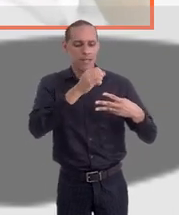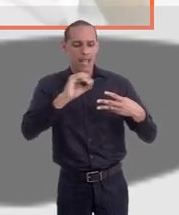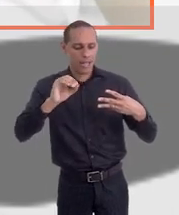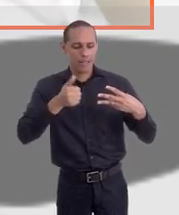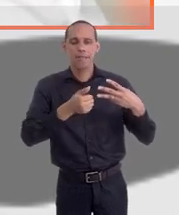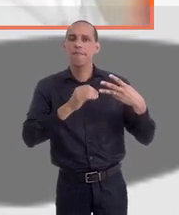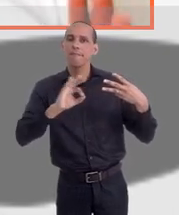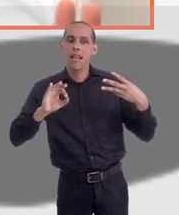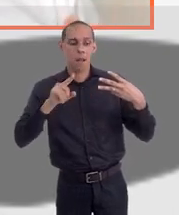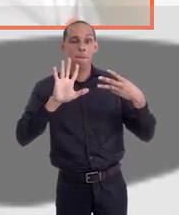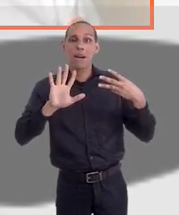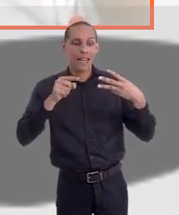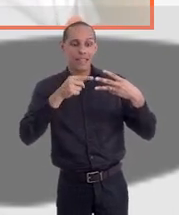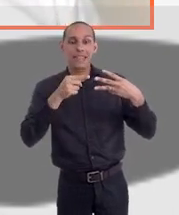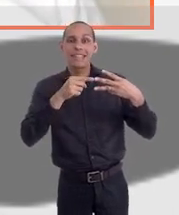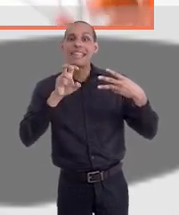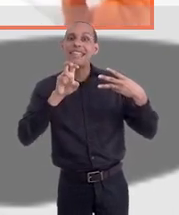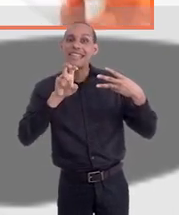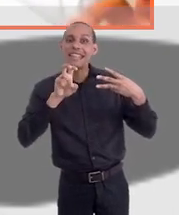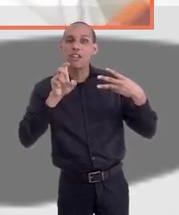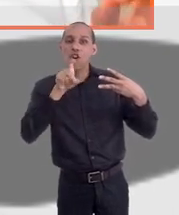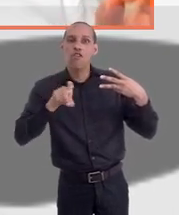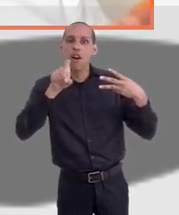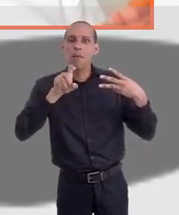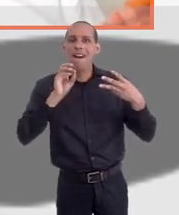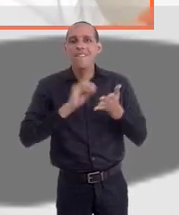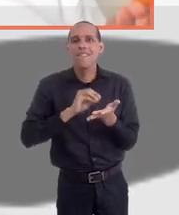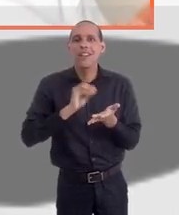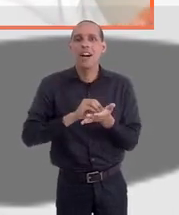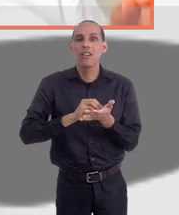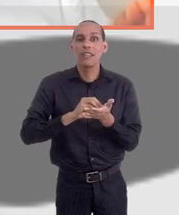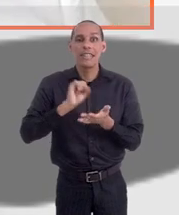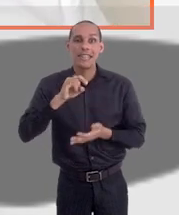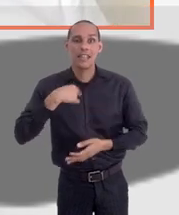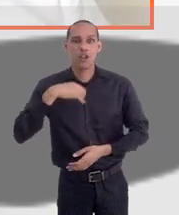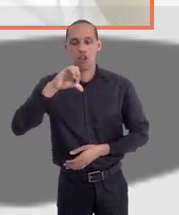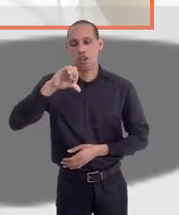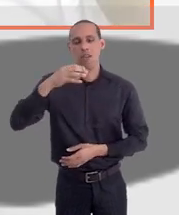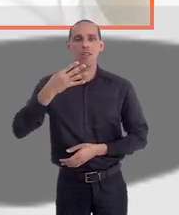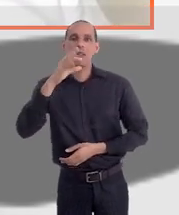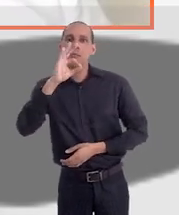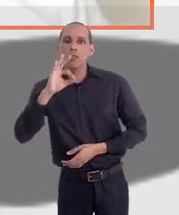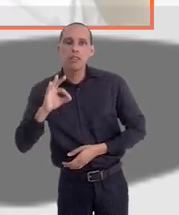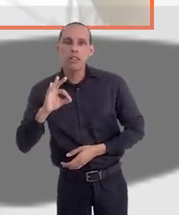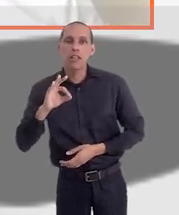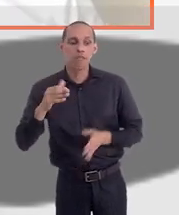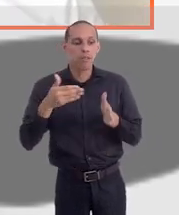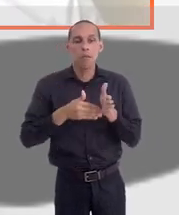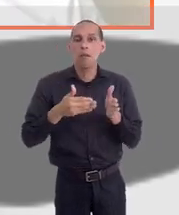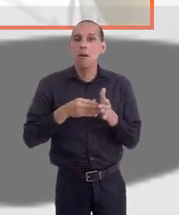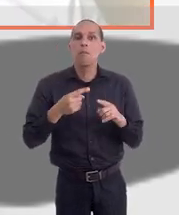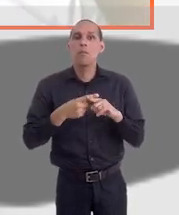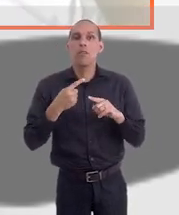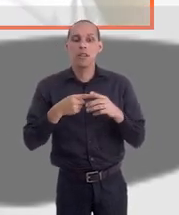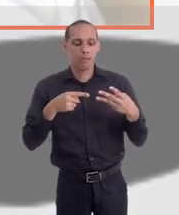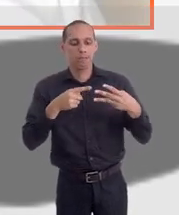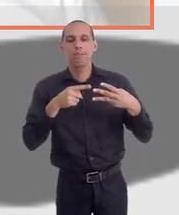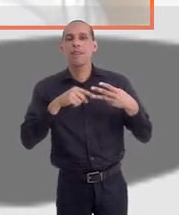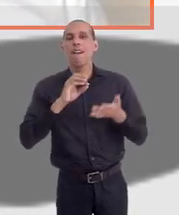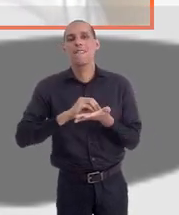informática, estaria reprovado. Então, olha que interessante. Uma pessoa com 94% da prova poderia estar reprovada.